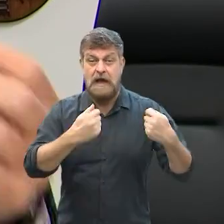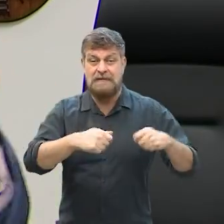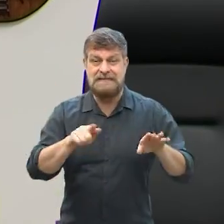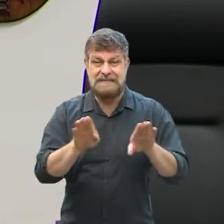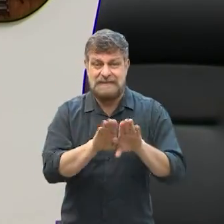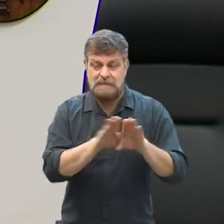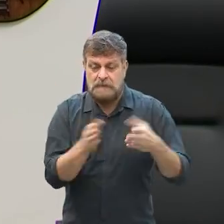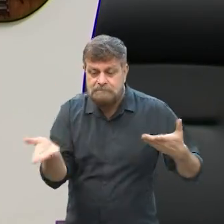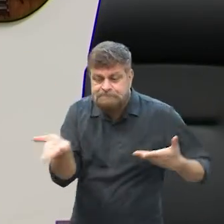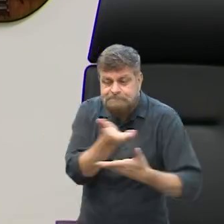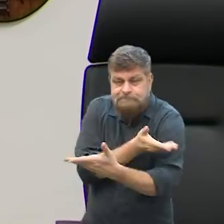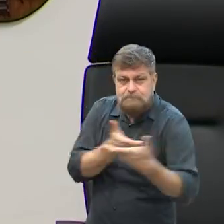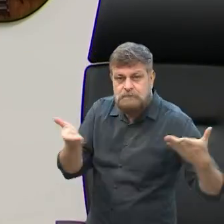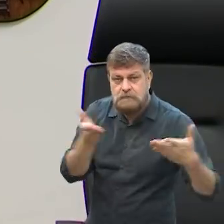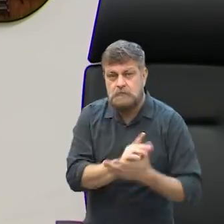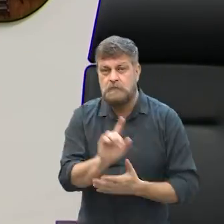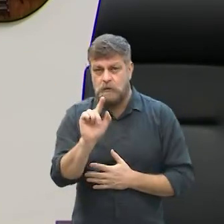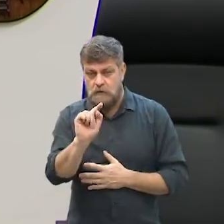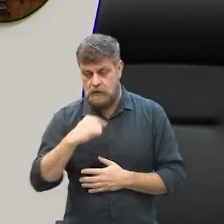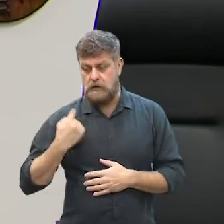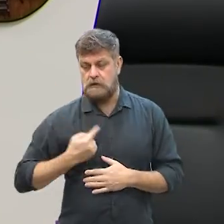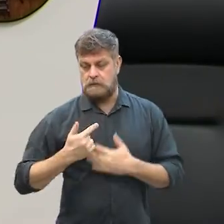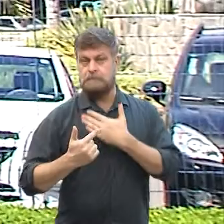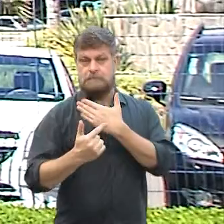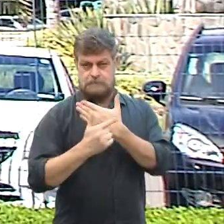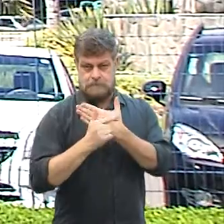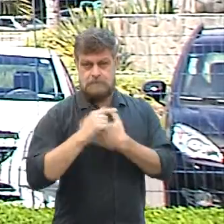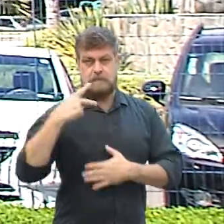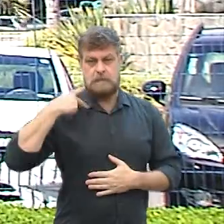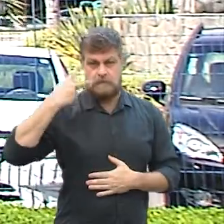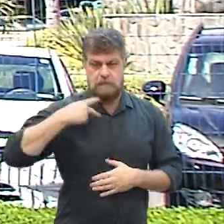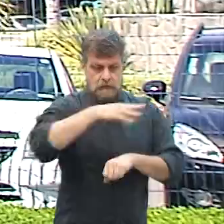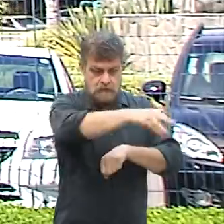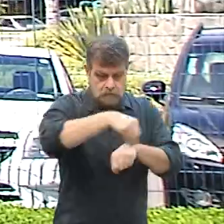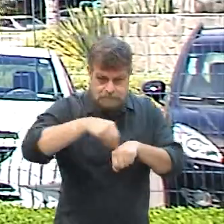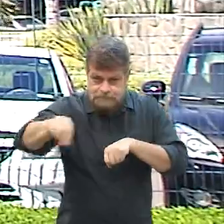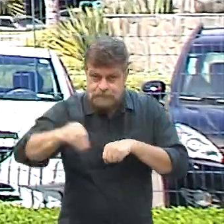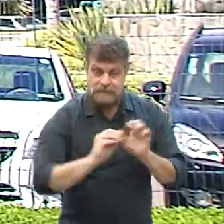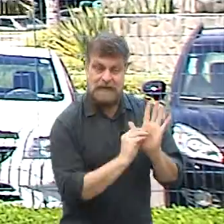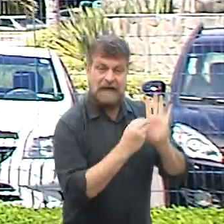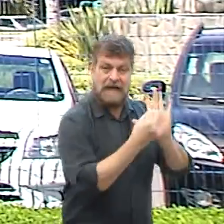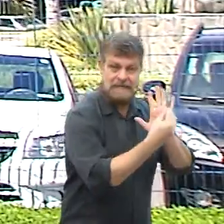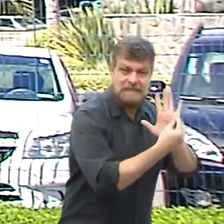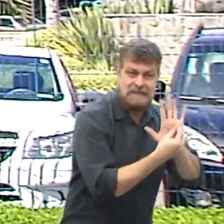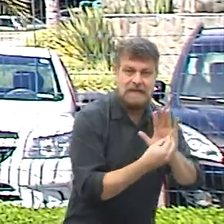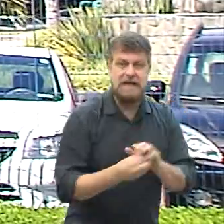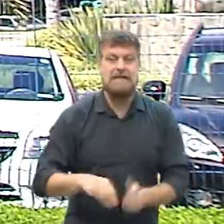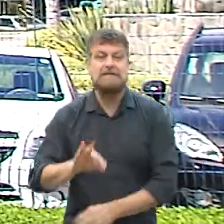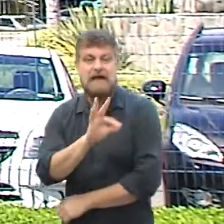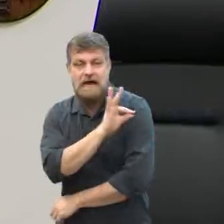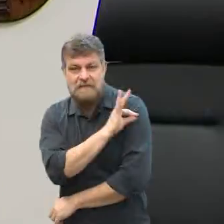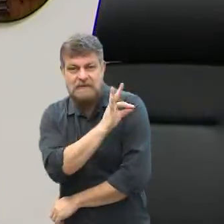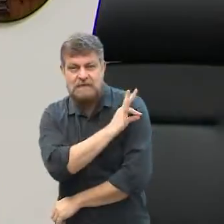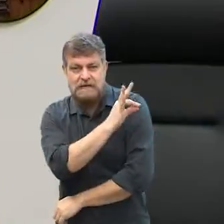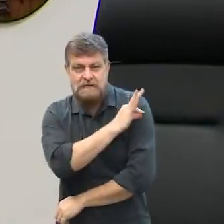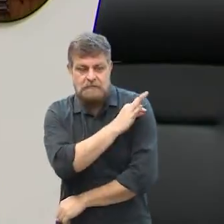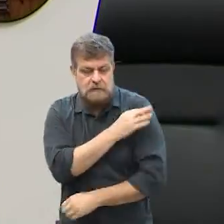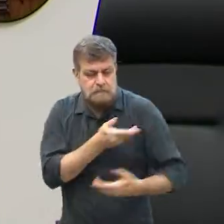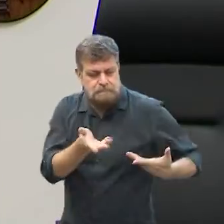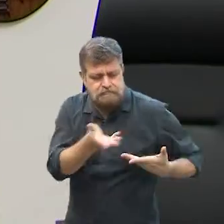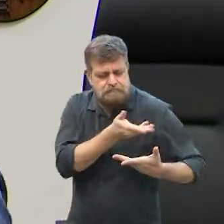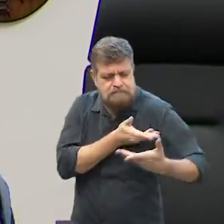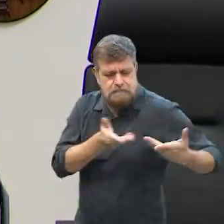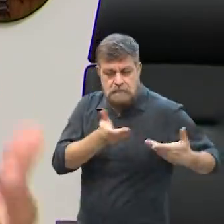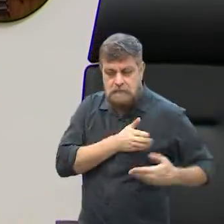de uma interlocução, e esse é o nosso papel, interlocução entre a Sanasa, entre o Poder Executivo, para que justamente dê